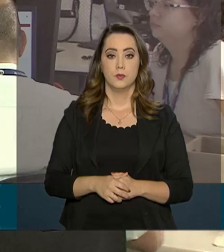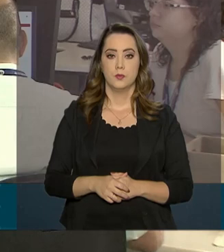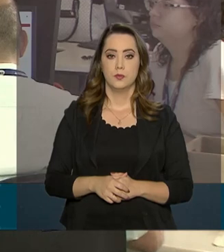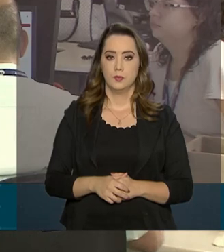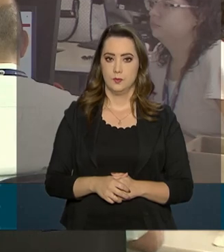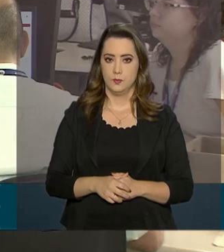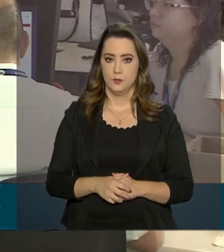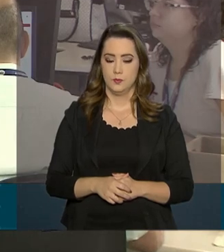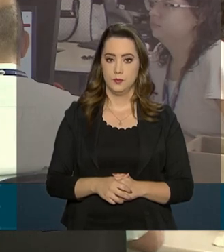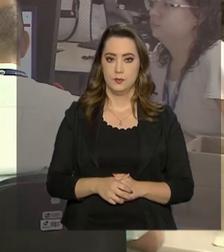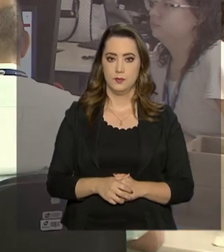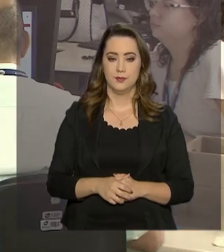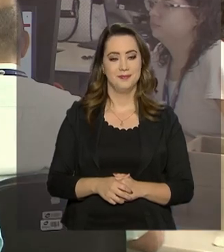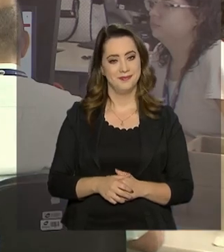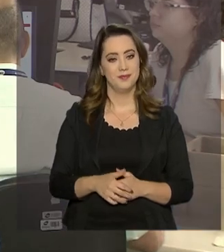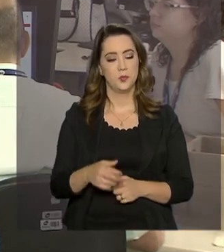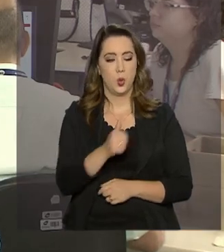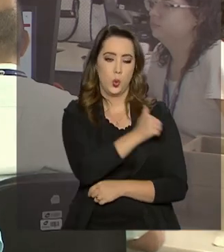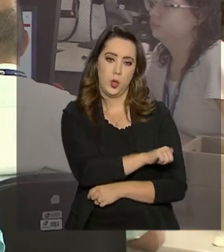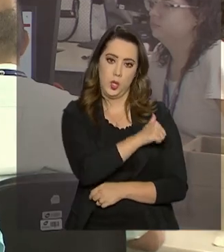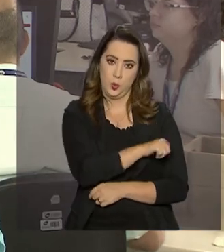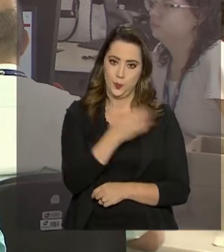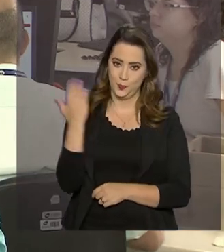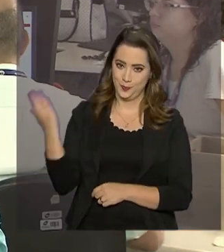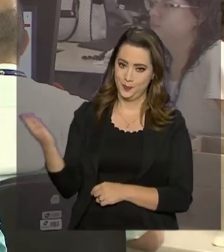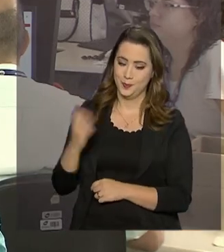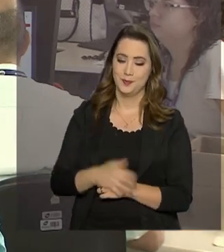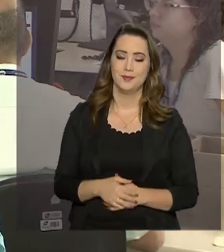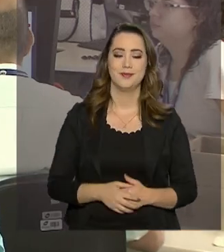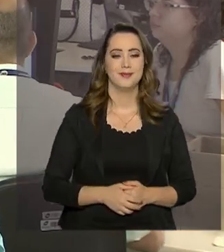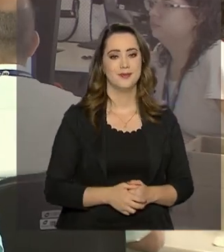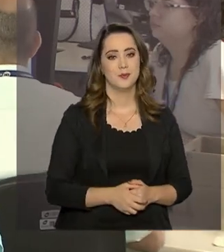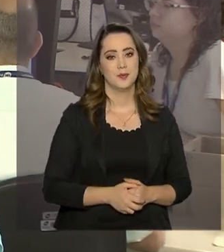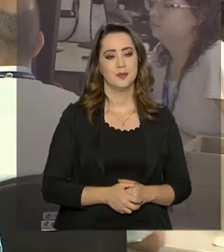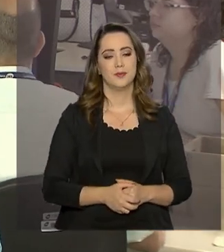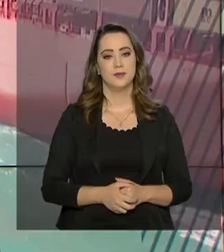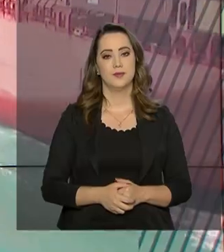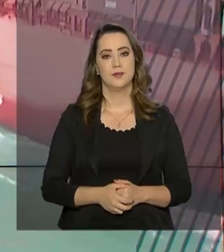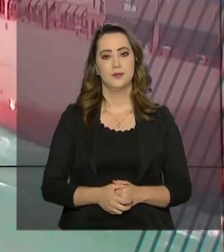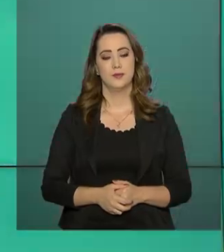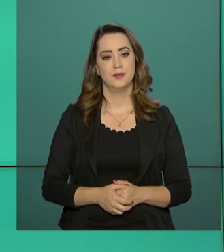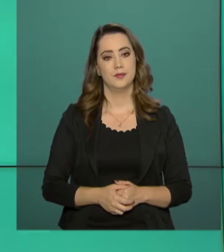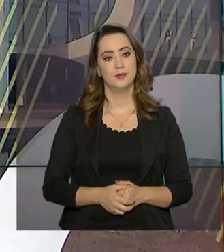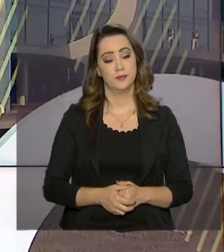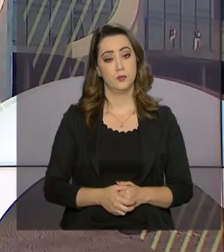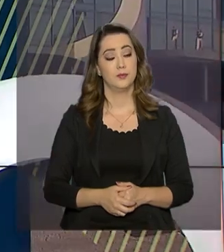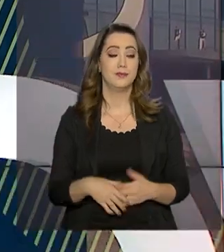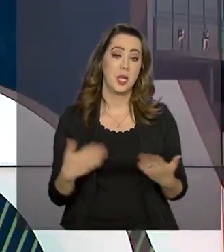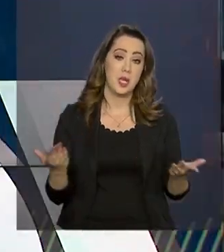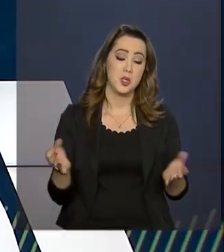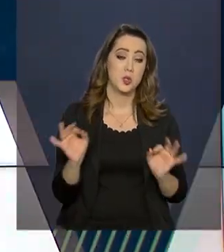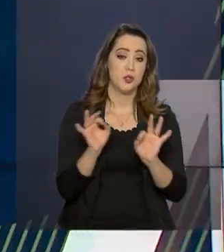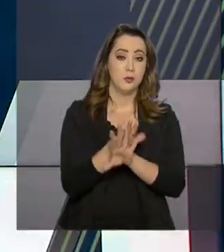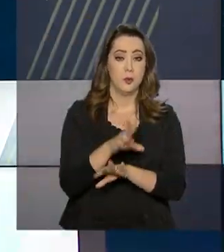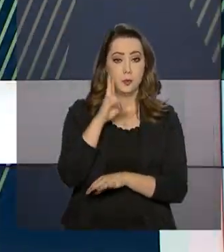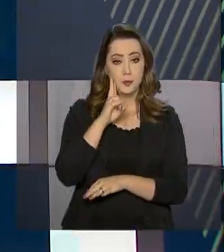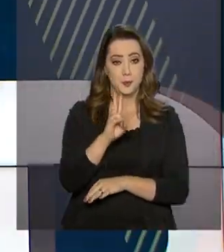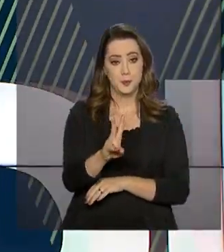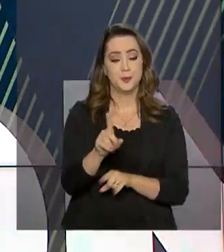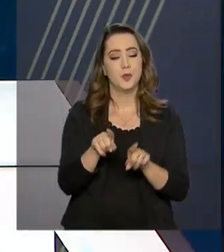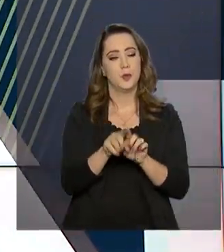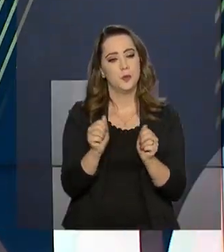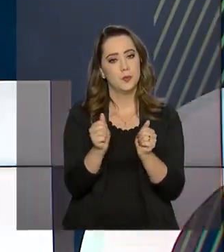barra PIS. Do Rio de Janeiro, Alessandra Lago, para o Governo Agora. E o Governo Agora fica por aqui.